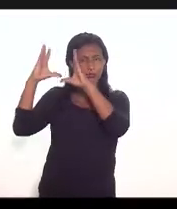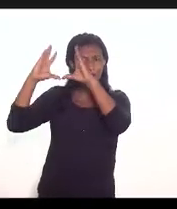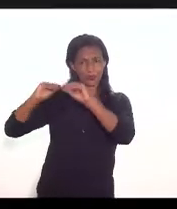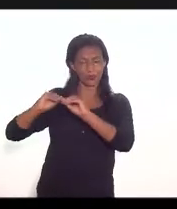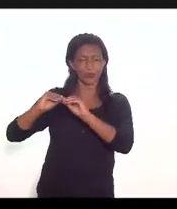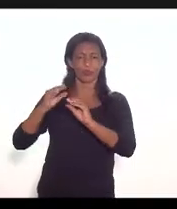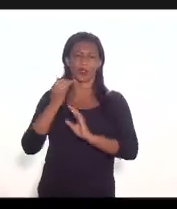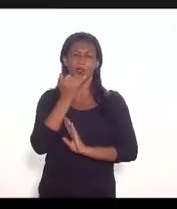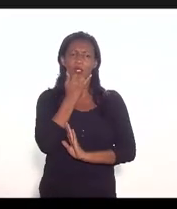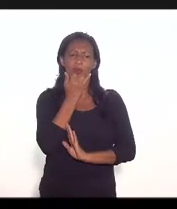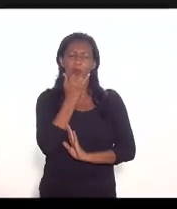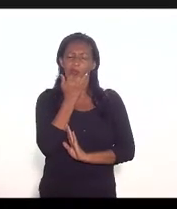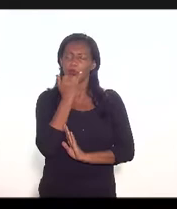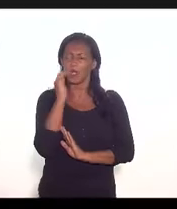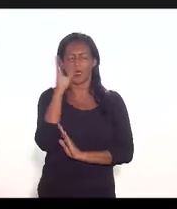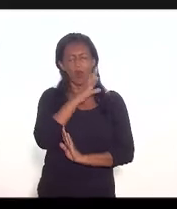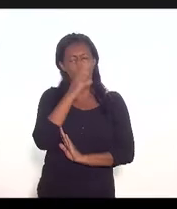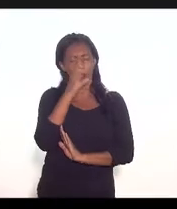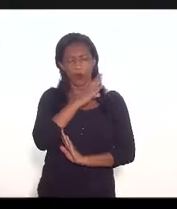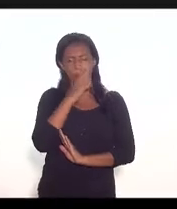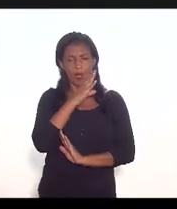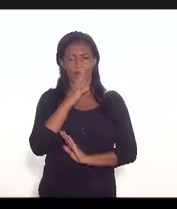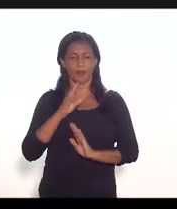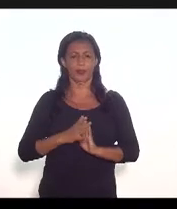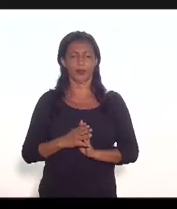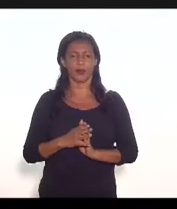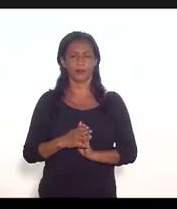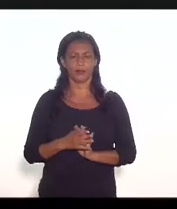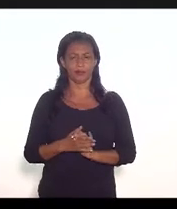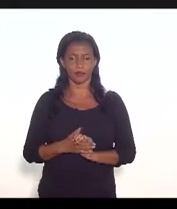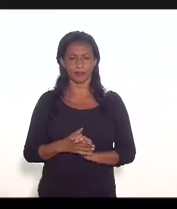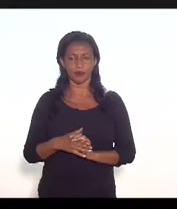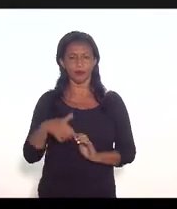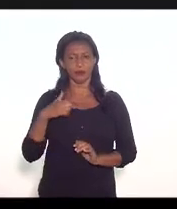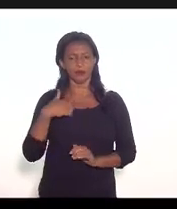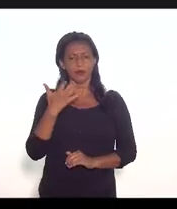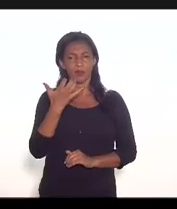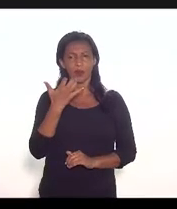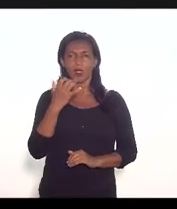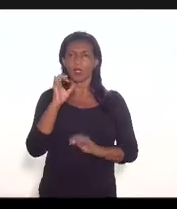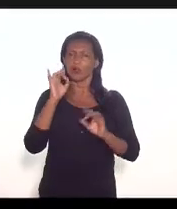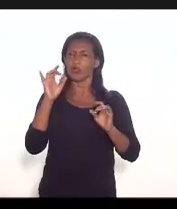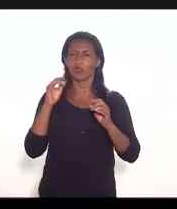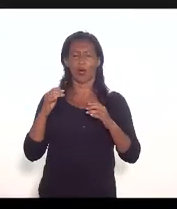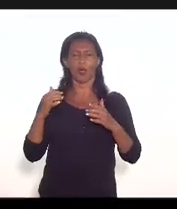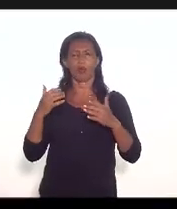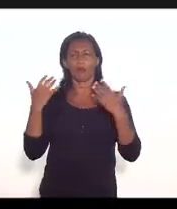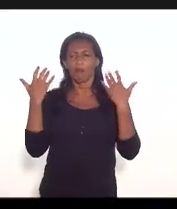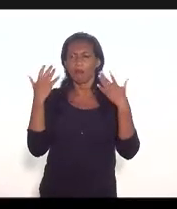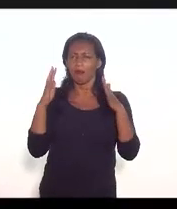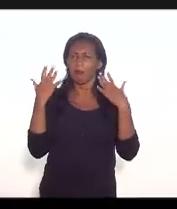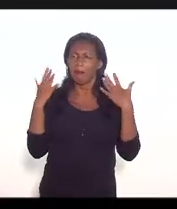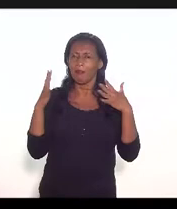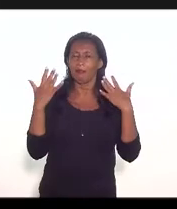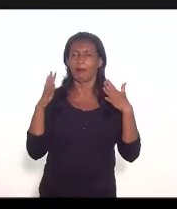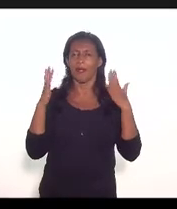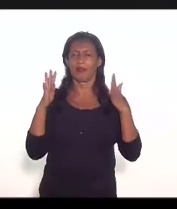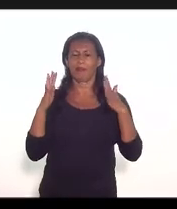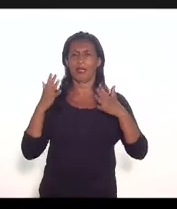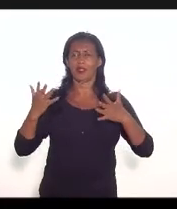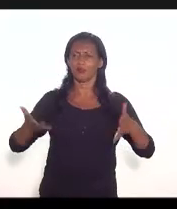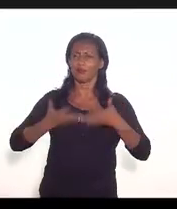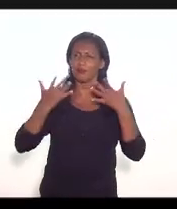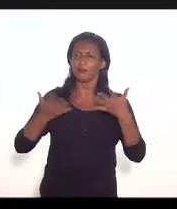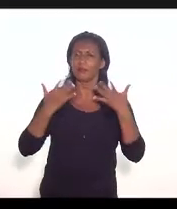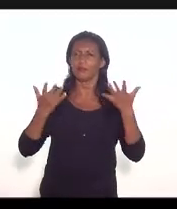te perdoa ele te perdoa eu quero agradecer parabenizar o senhor por essa iniciativa dizer que nós que